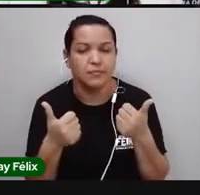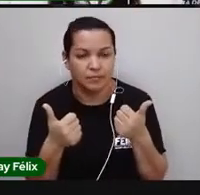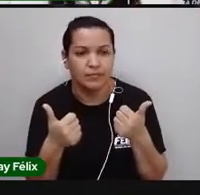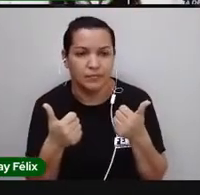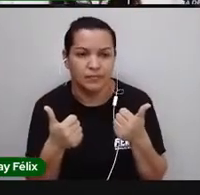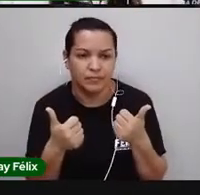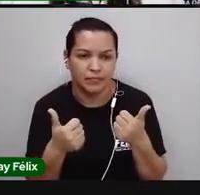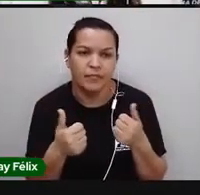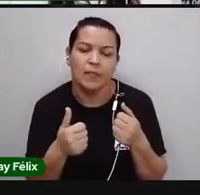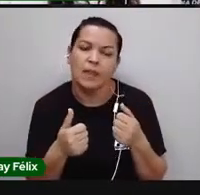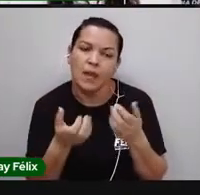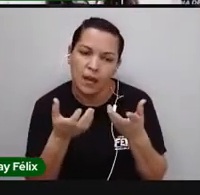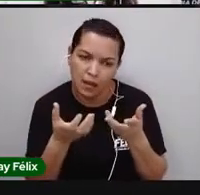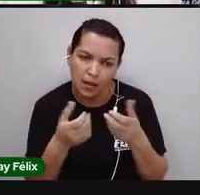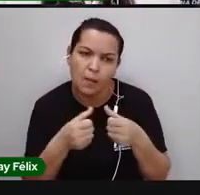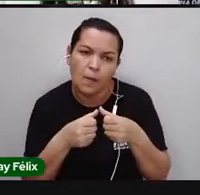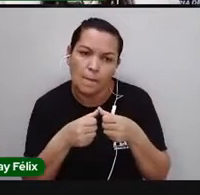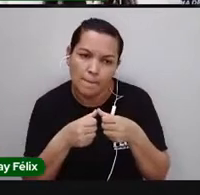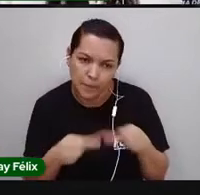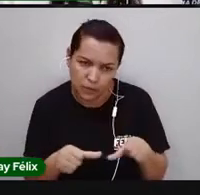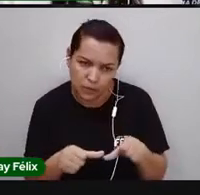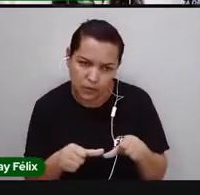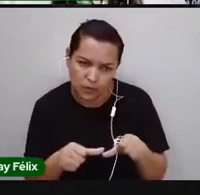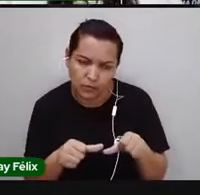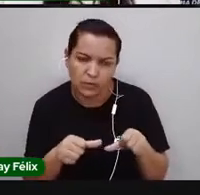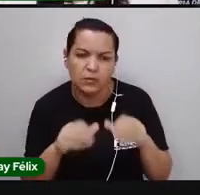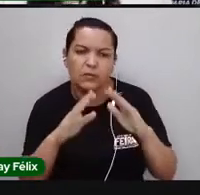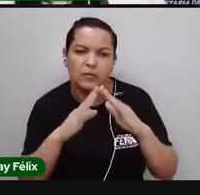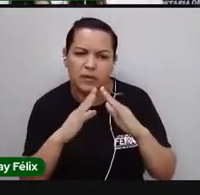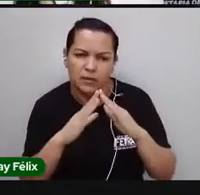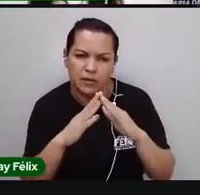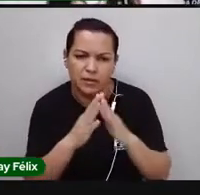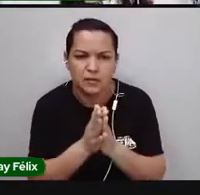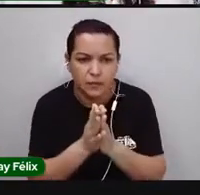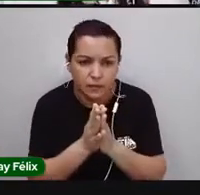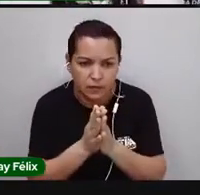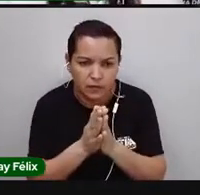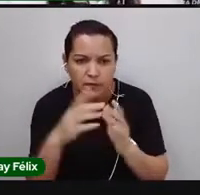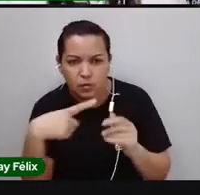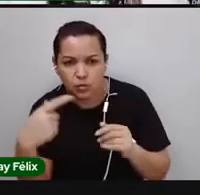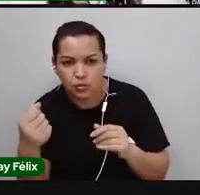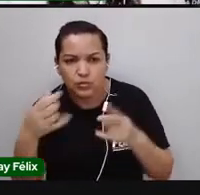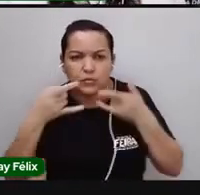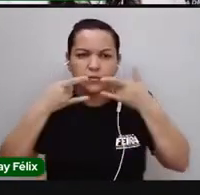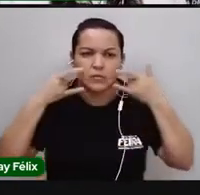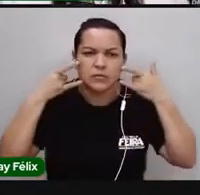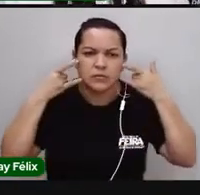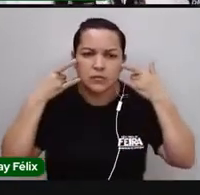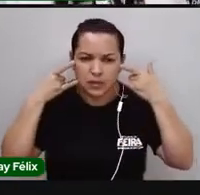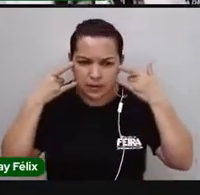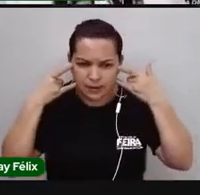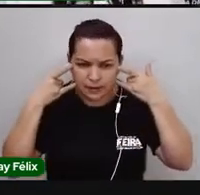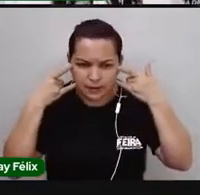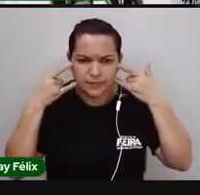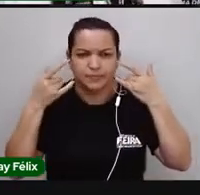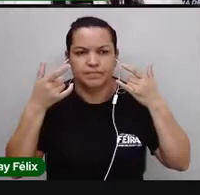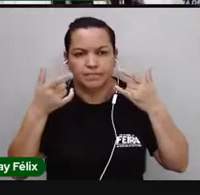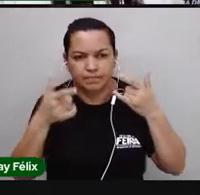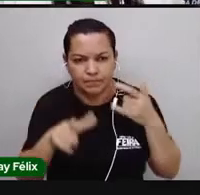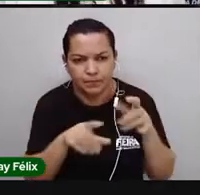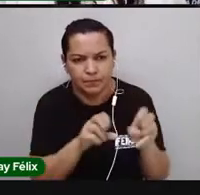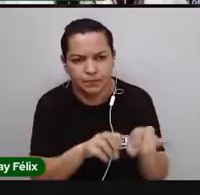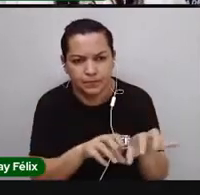quem puder ficando em casa, se tiver que sair usando máscara, né? Vamos lá para mais uma aula de